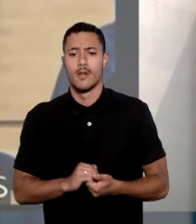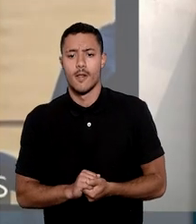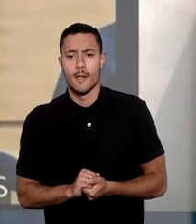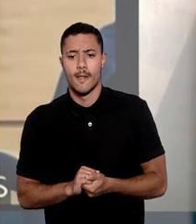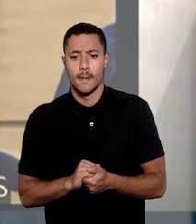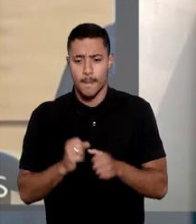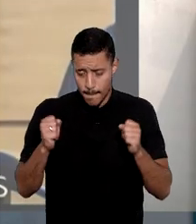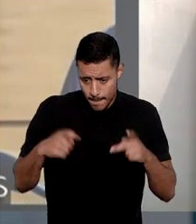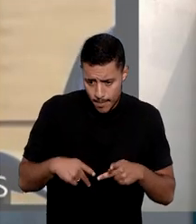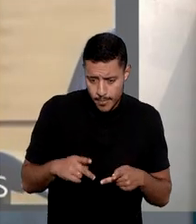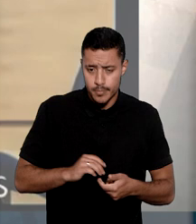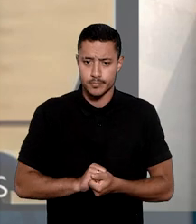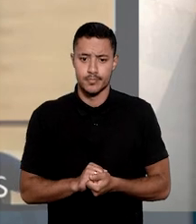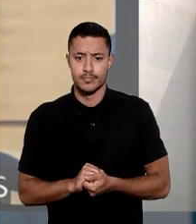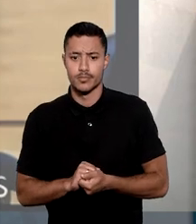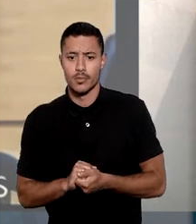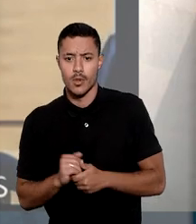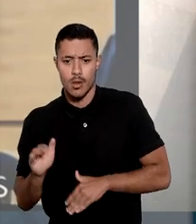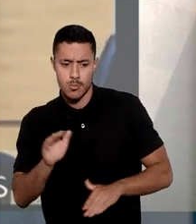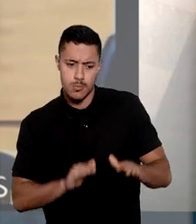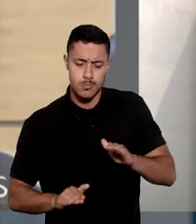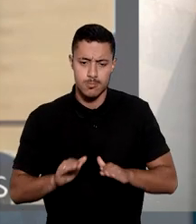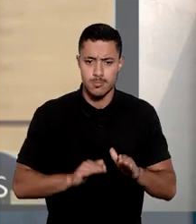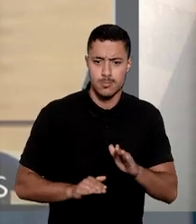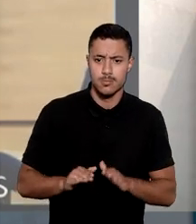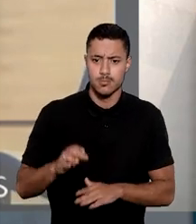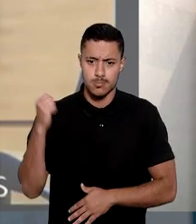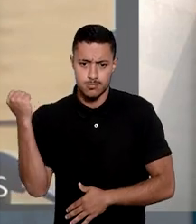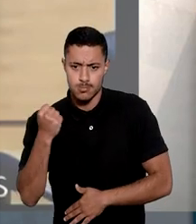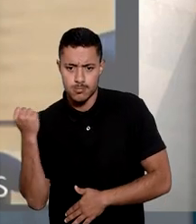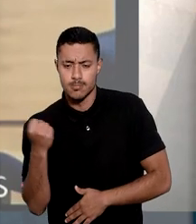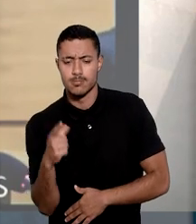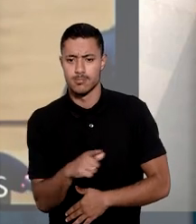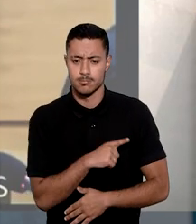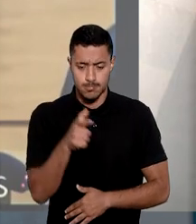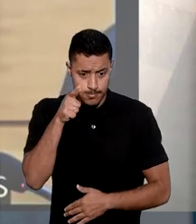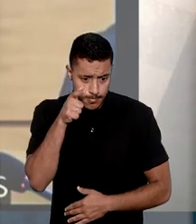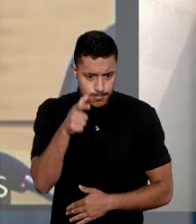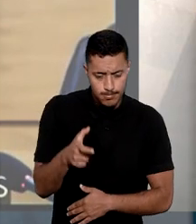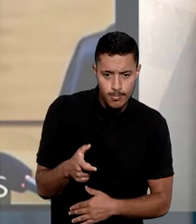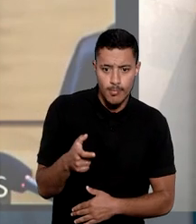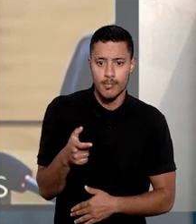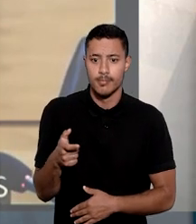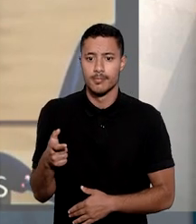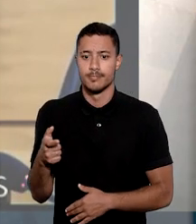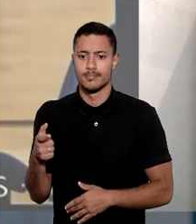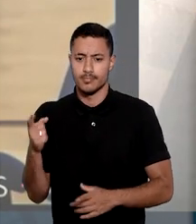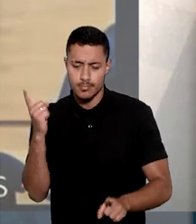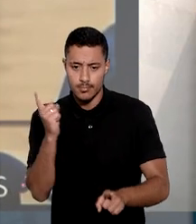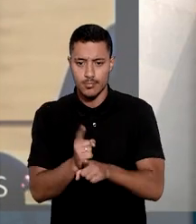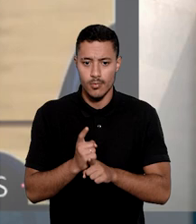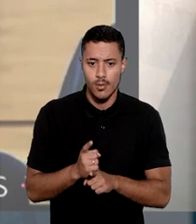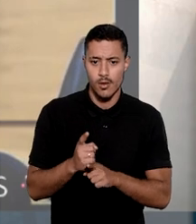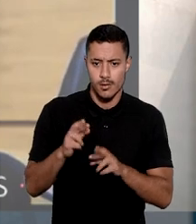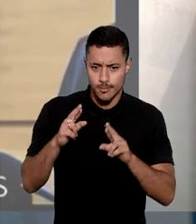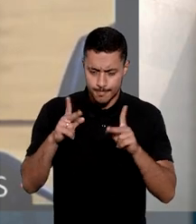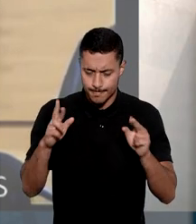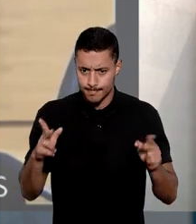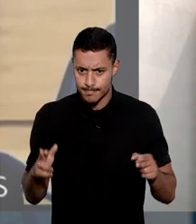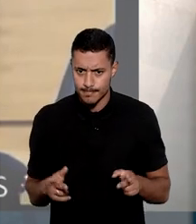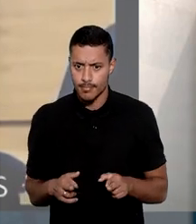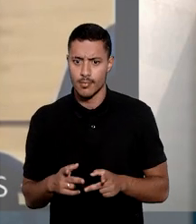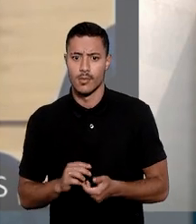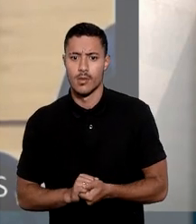aposentadoria ou reforma em razão de moléstia grave tem por objetivo desonerar quem se encontra em desvantagem